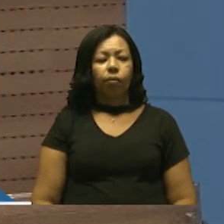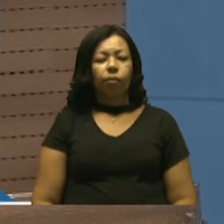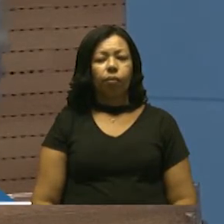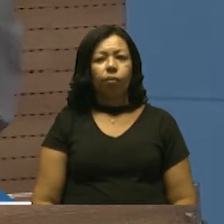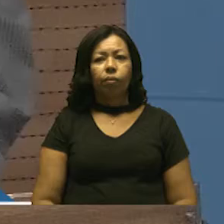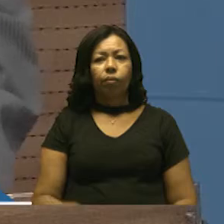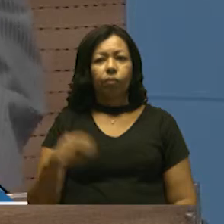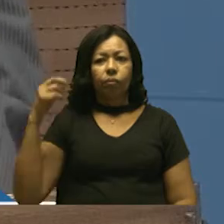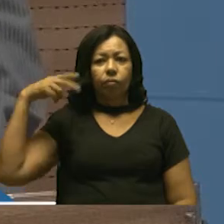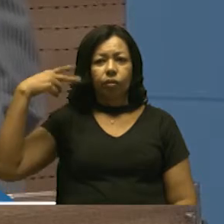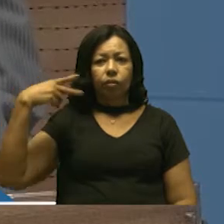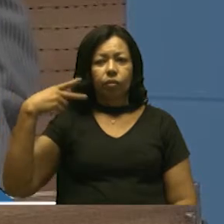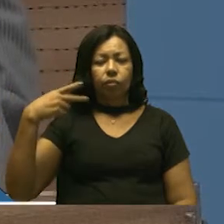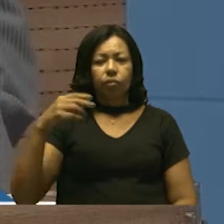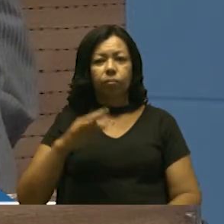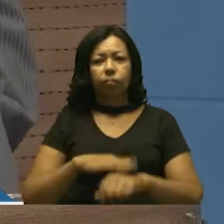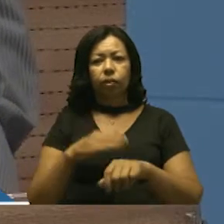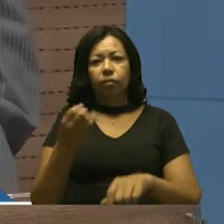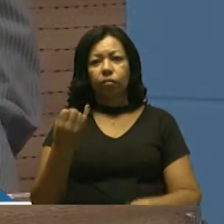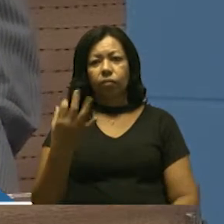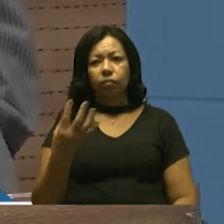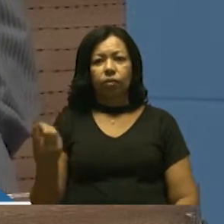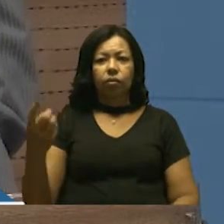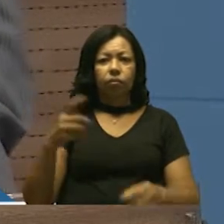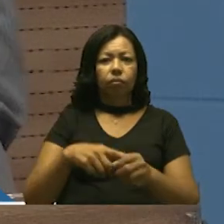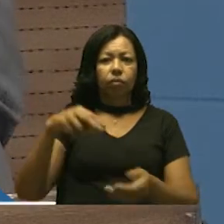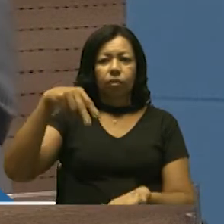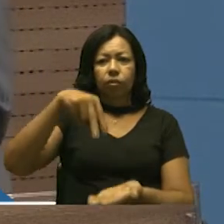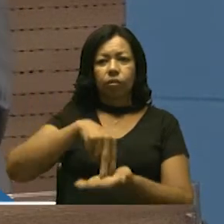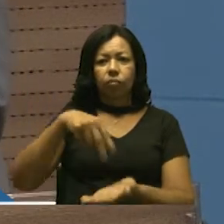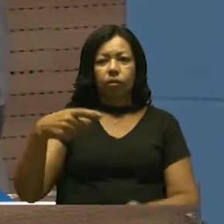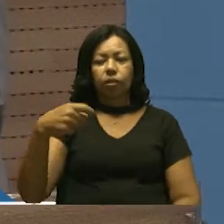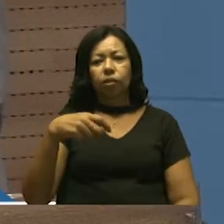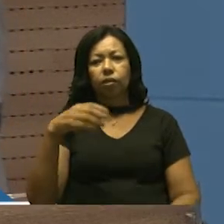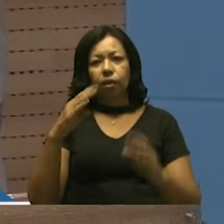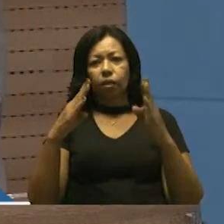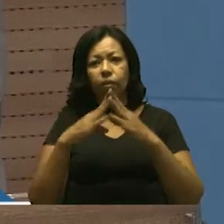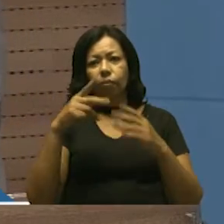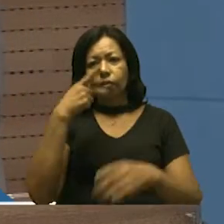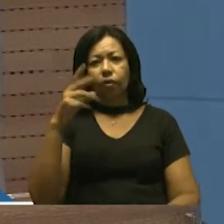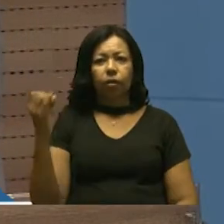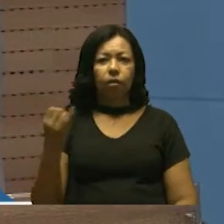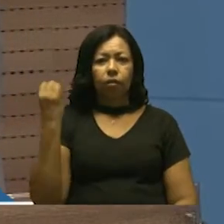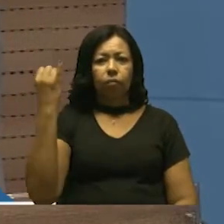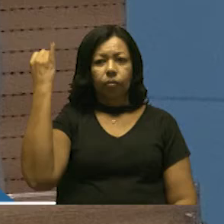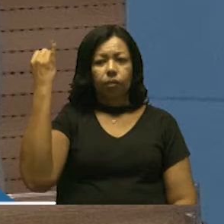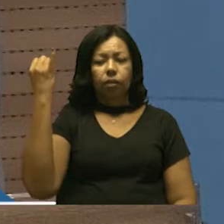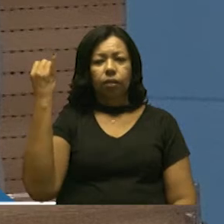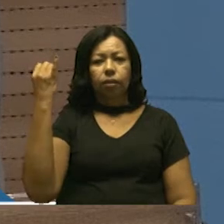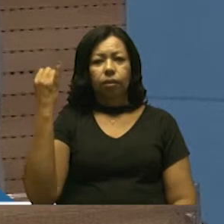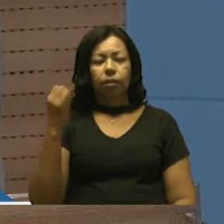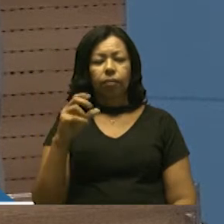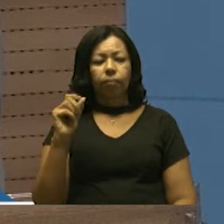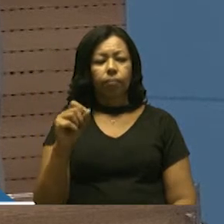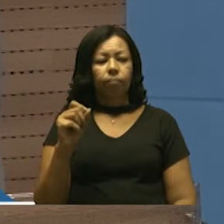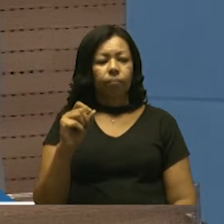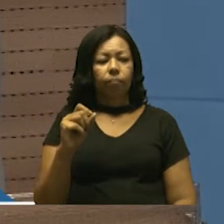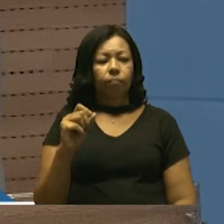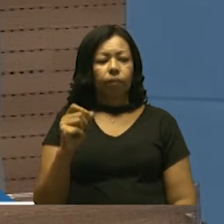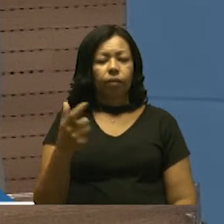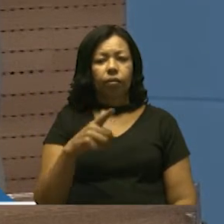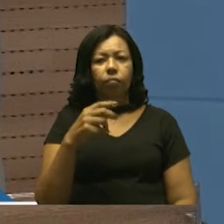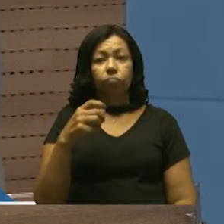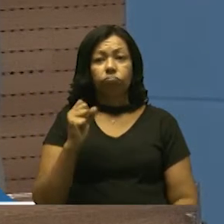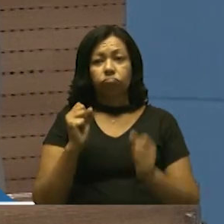senhores vereadores, eu, mais uma vez, eu retorno à tribuna desta casa para falar da importância. Muitos